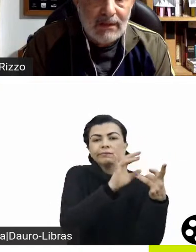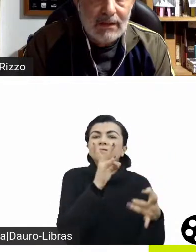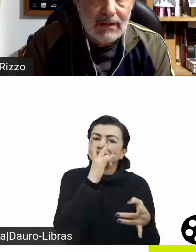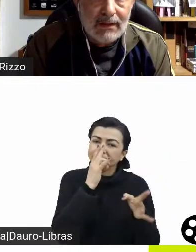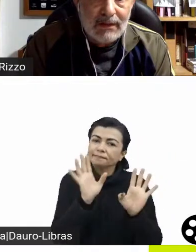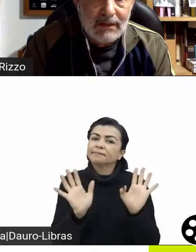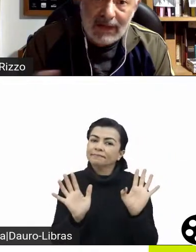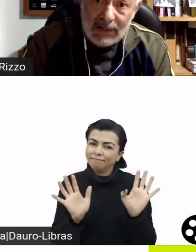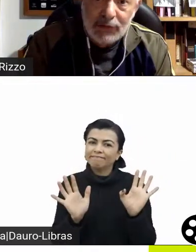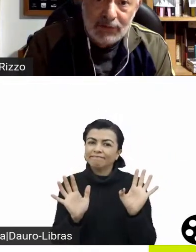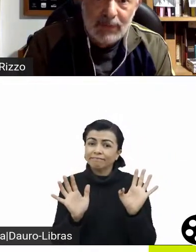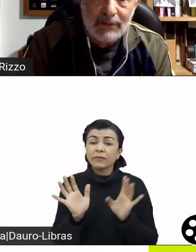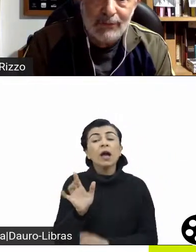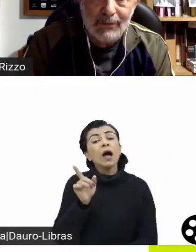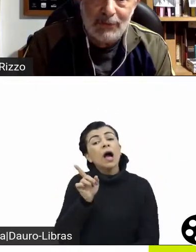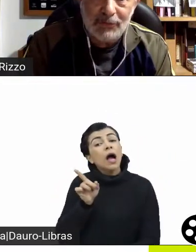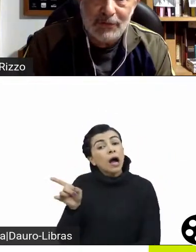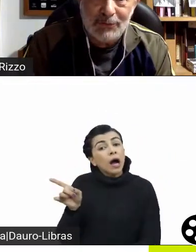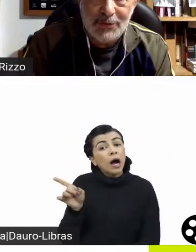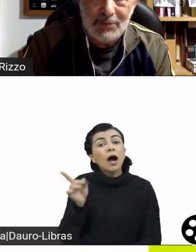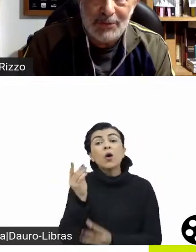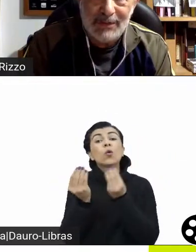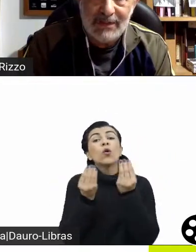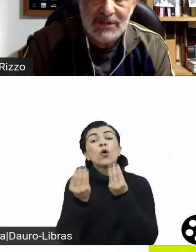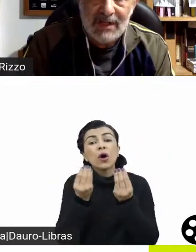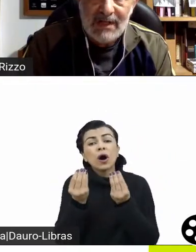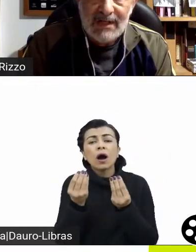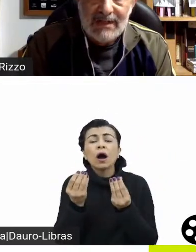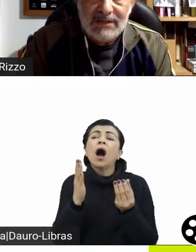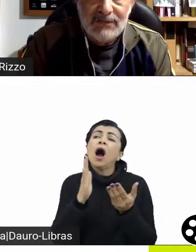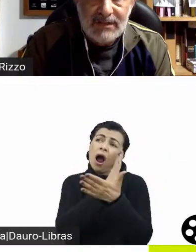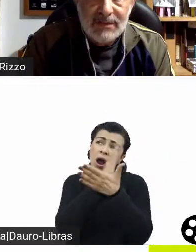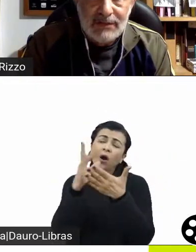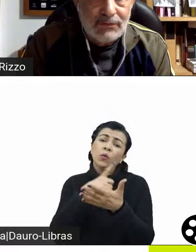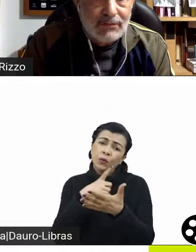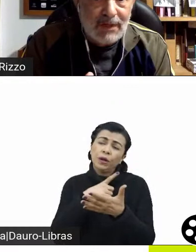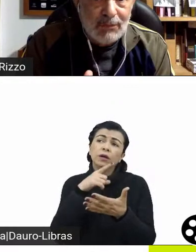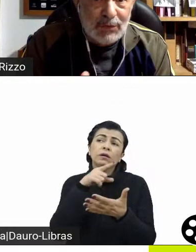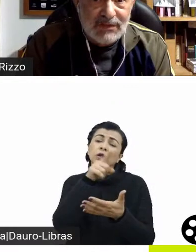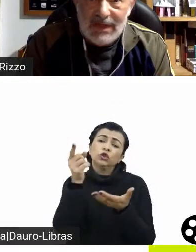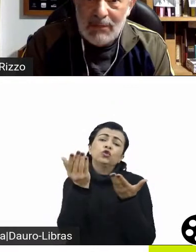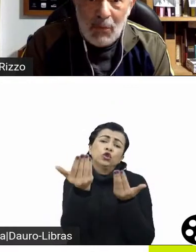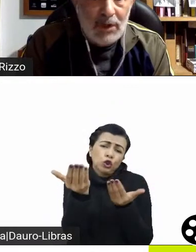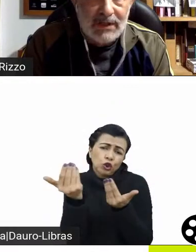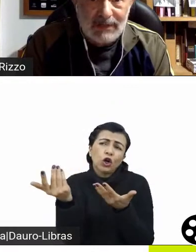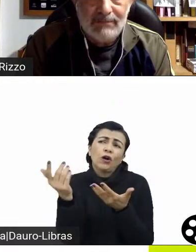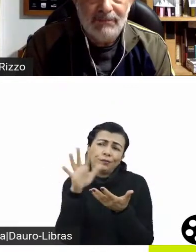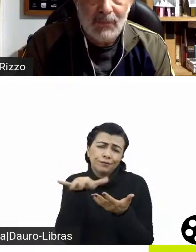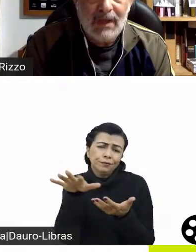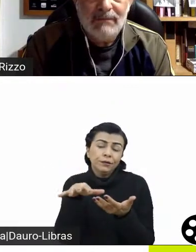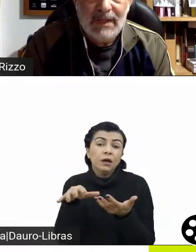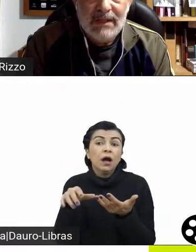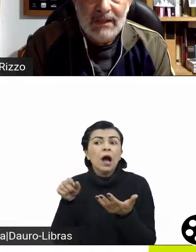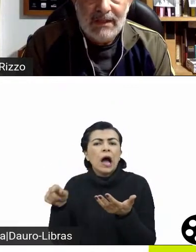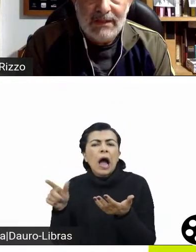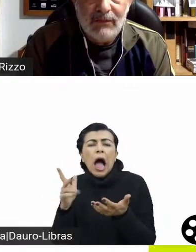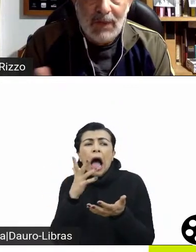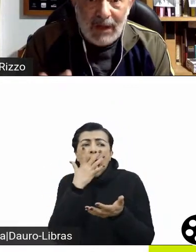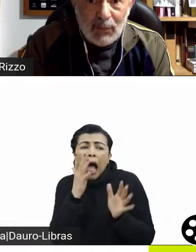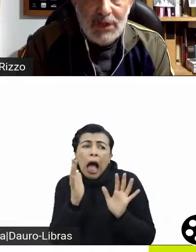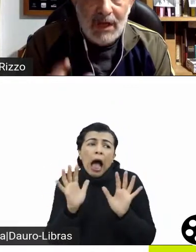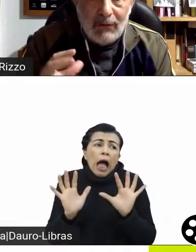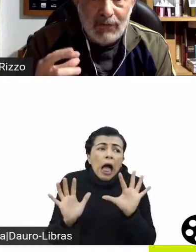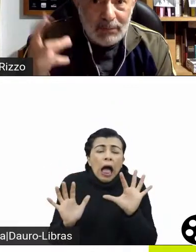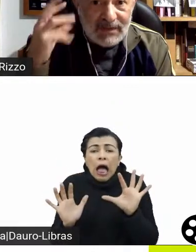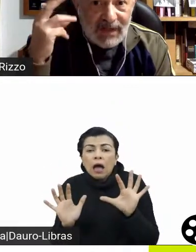maneira, e aí acho que o aspecto da juventude é importante, eles fazem isso sem muita cerimônia, né, então